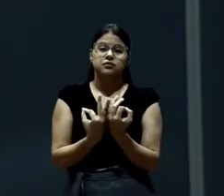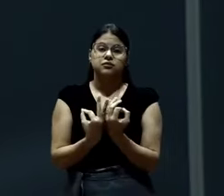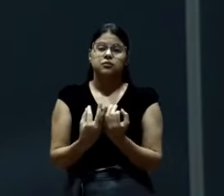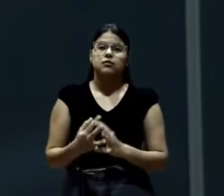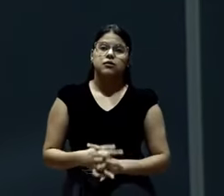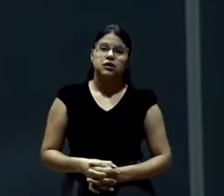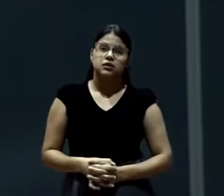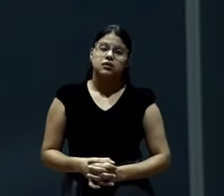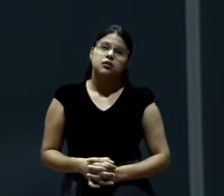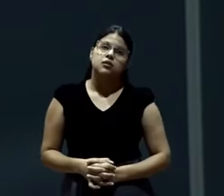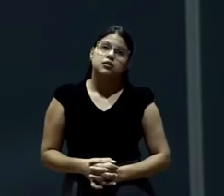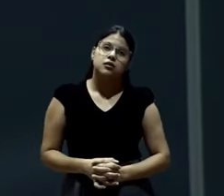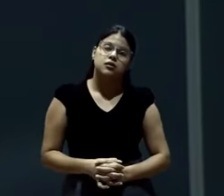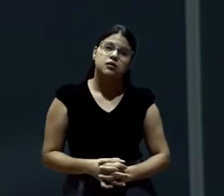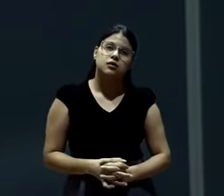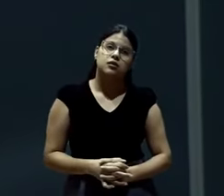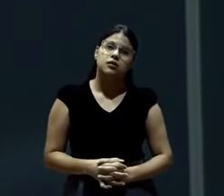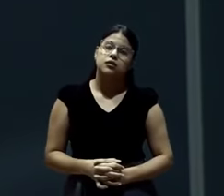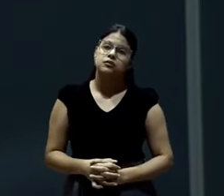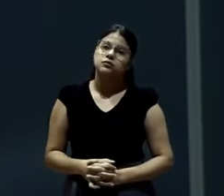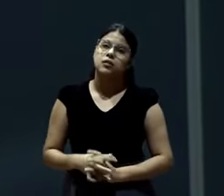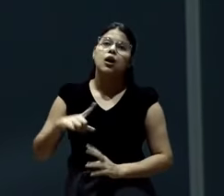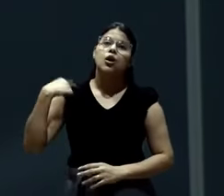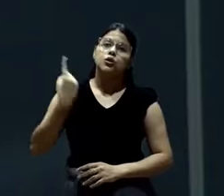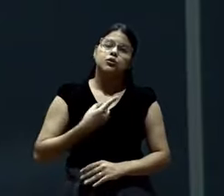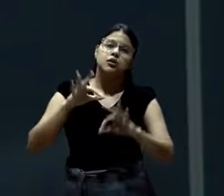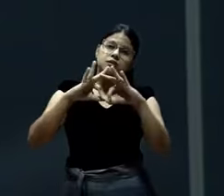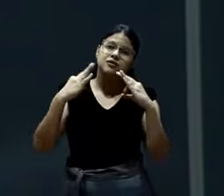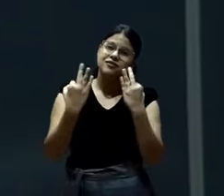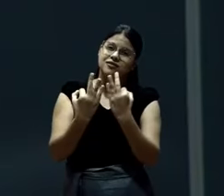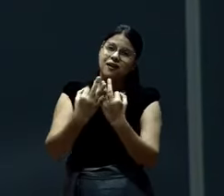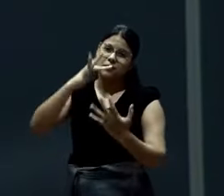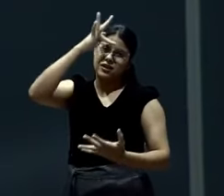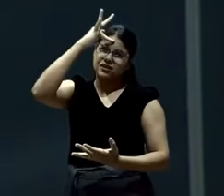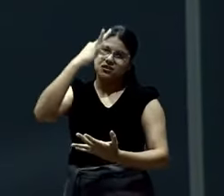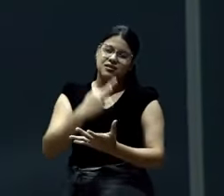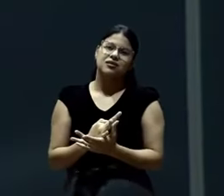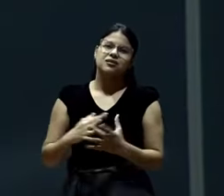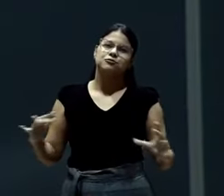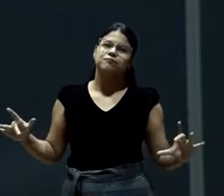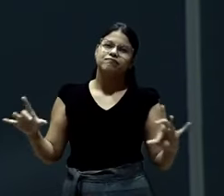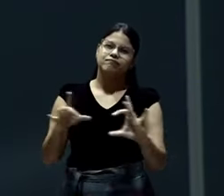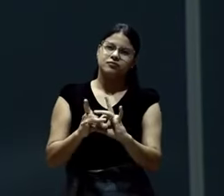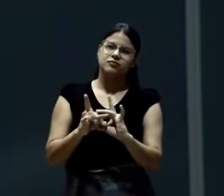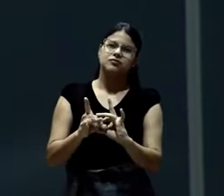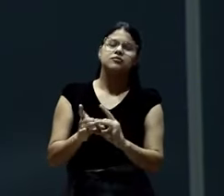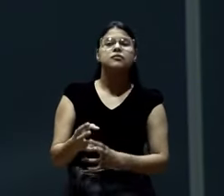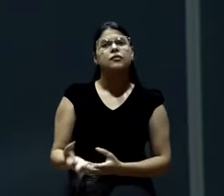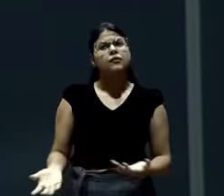entender. Somos a família da fé. E isso muda tudo na nossa vida.